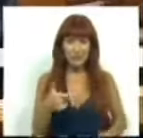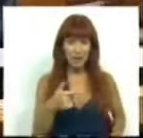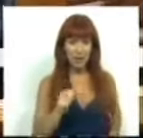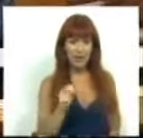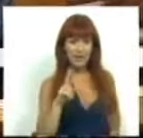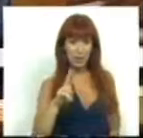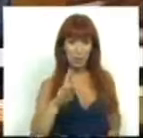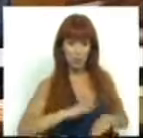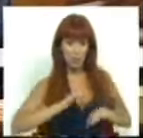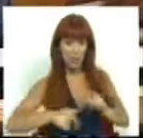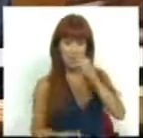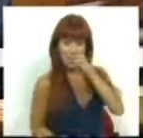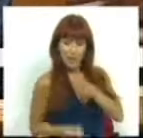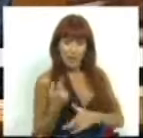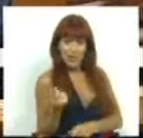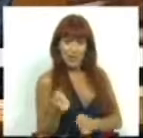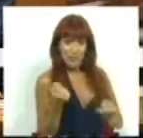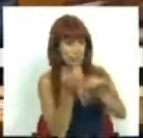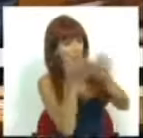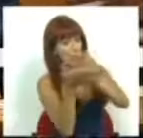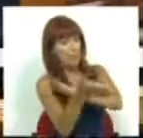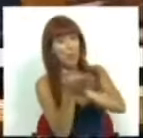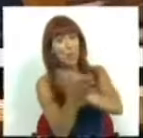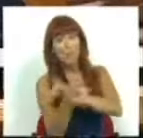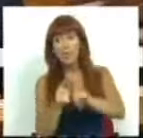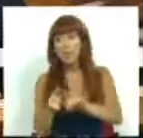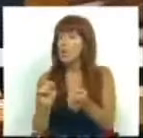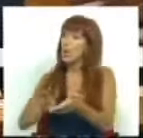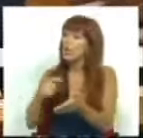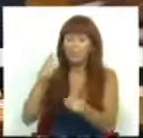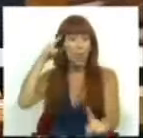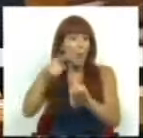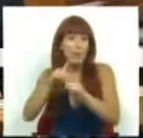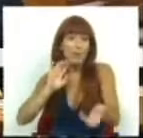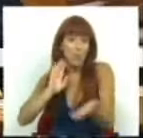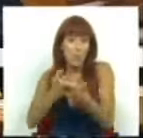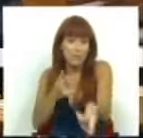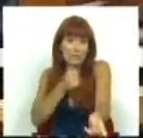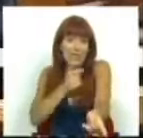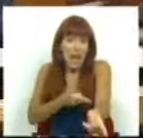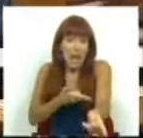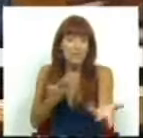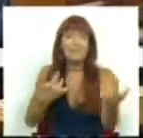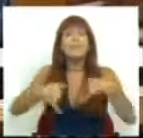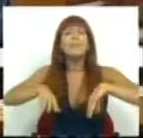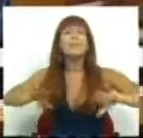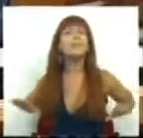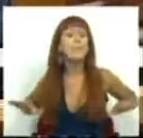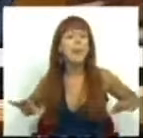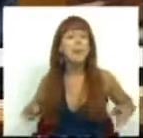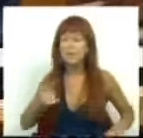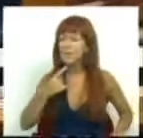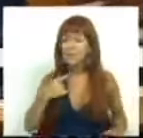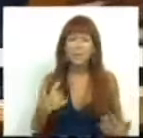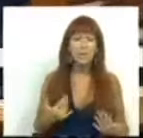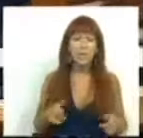TSU em face da criação líquida de emprego, ao fim e ao cabo, o fim último desta medida. Mas o que é certo é que